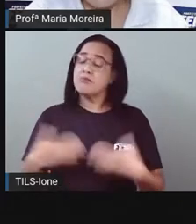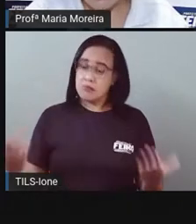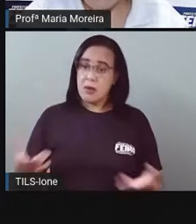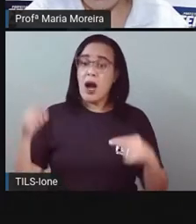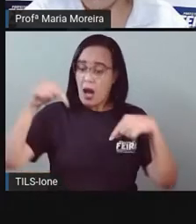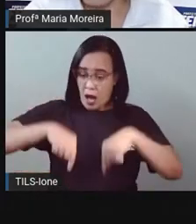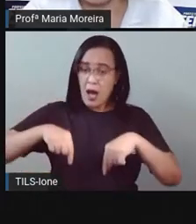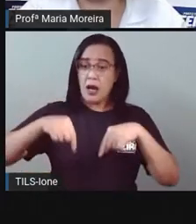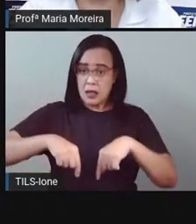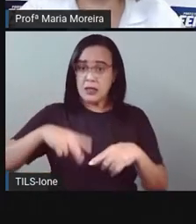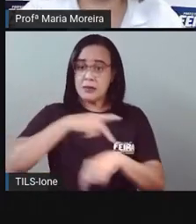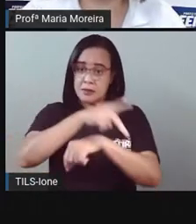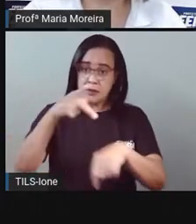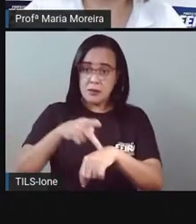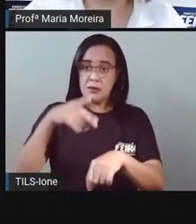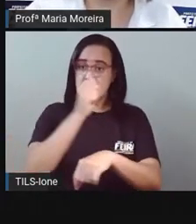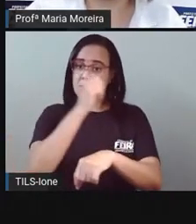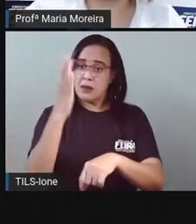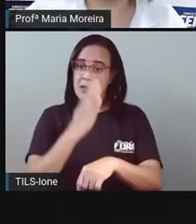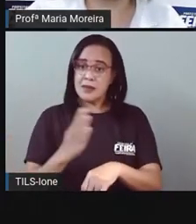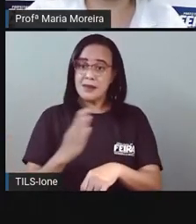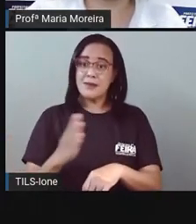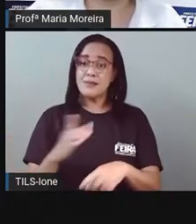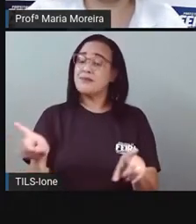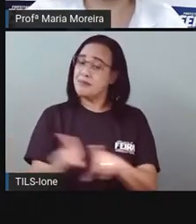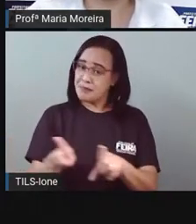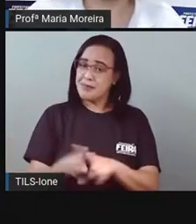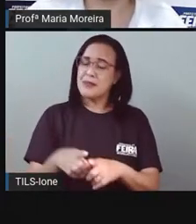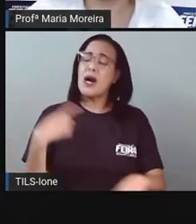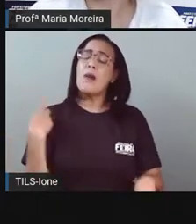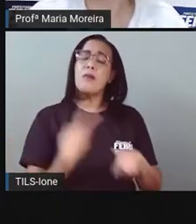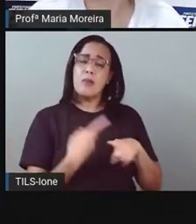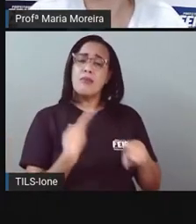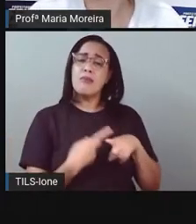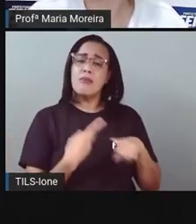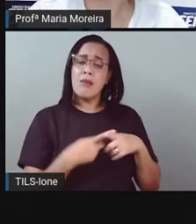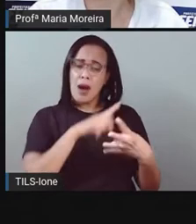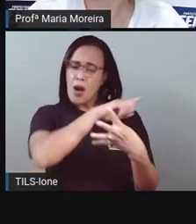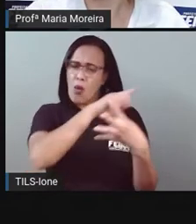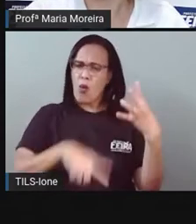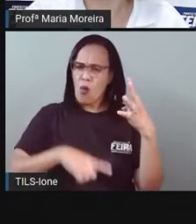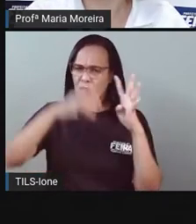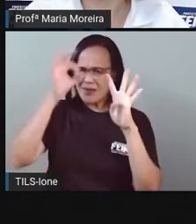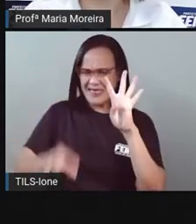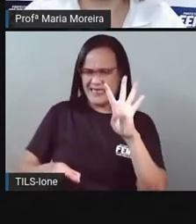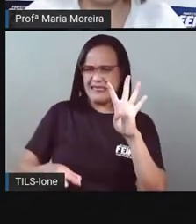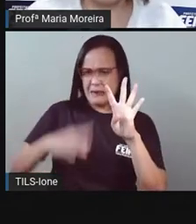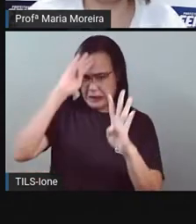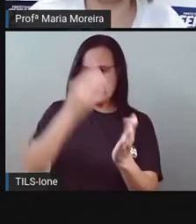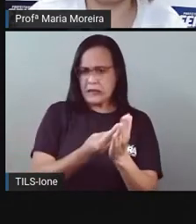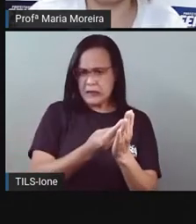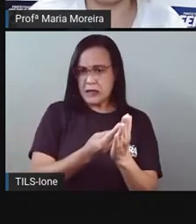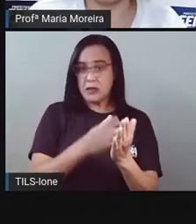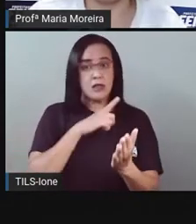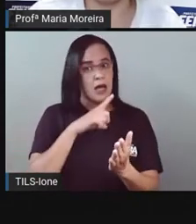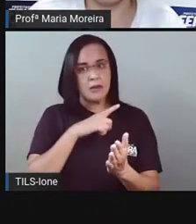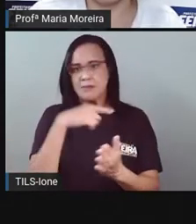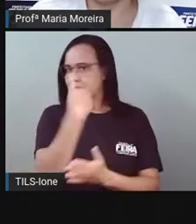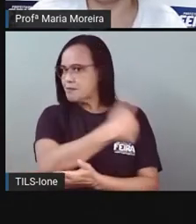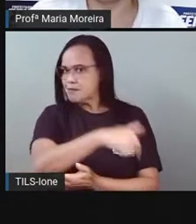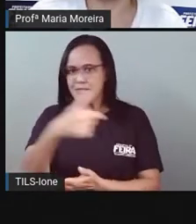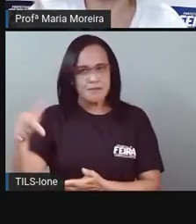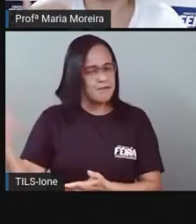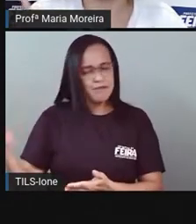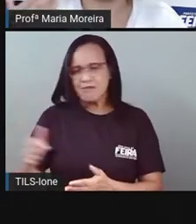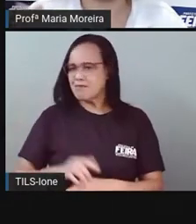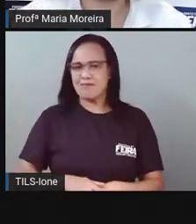Por quê, Pró? Porque aqui no Brasil a gente não tem essas quatro estações tão bem definidas. A gente tem frio e calor, na verdade.